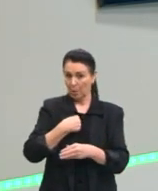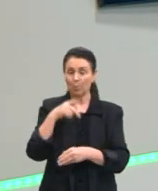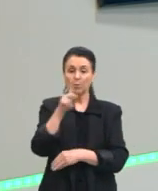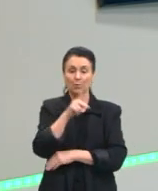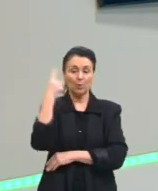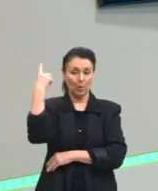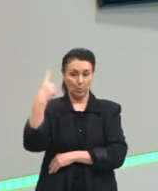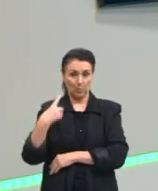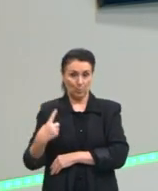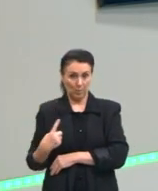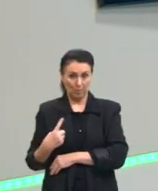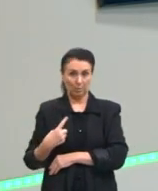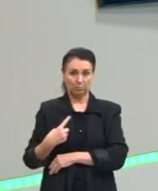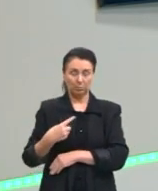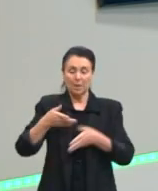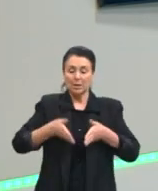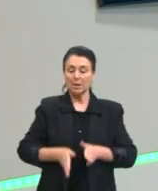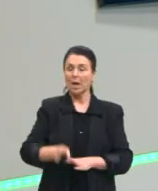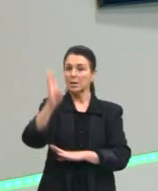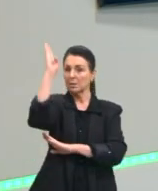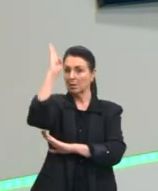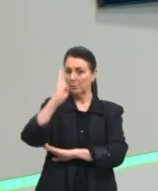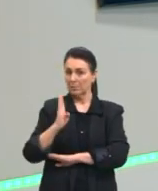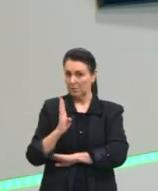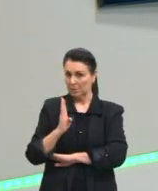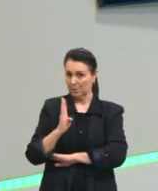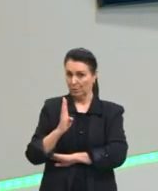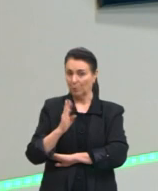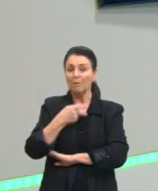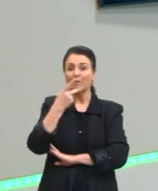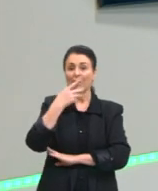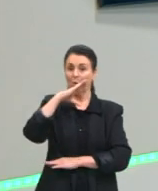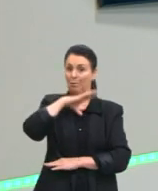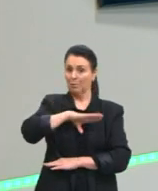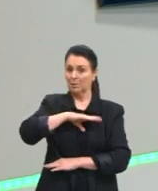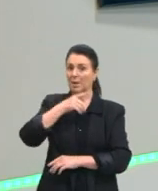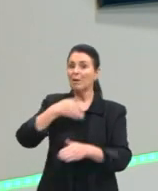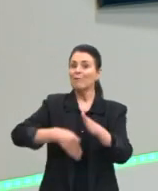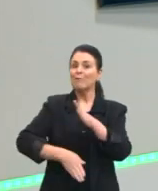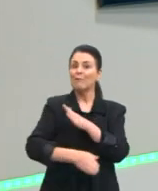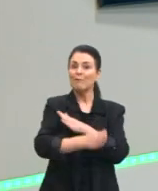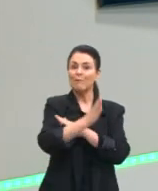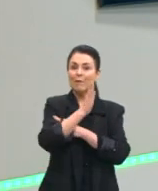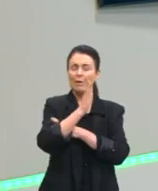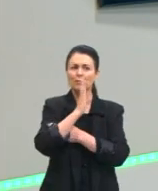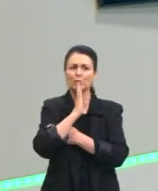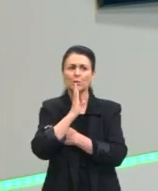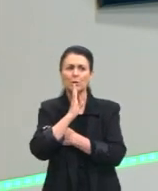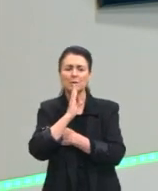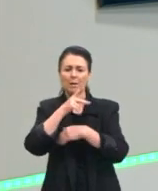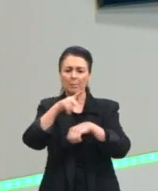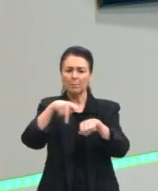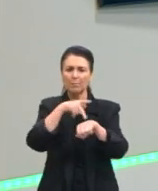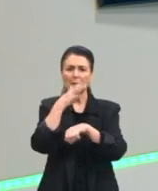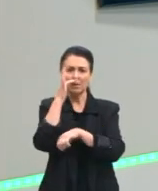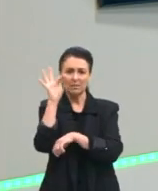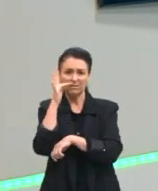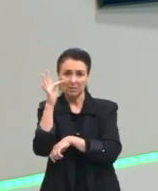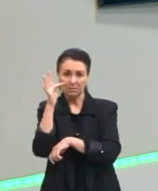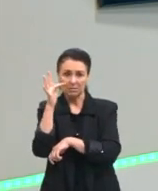português, se viajar, por exemplo, para a França, se eu não conhecer o grupo